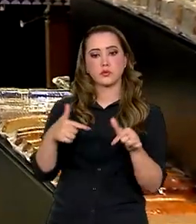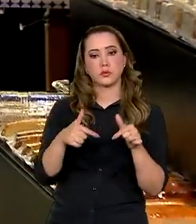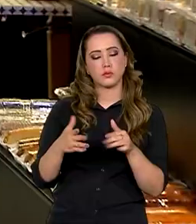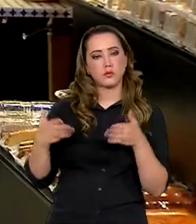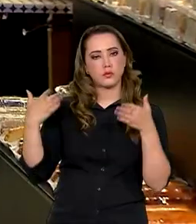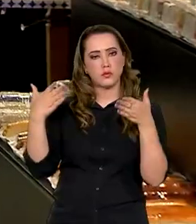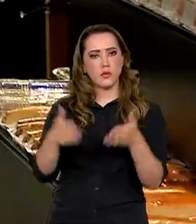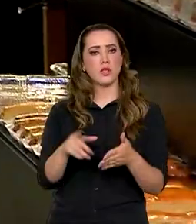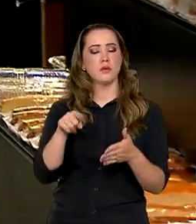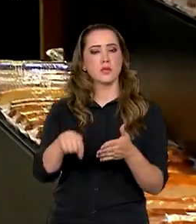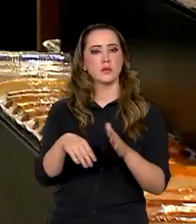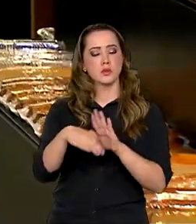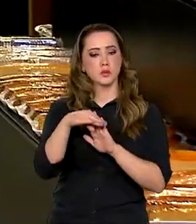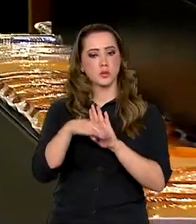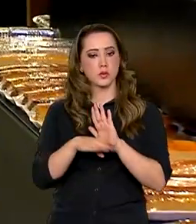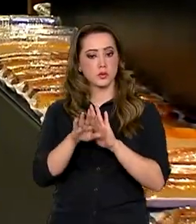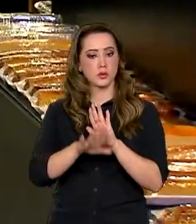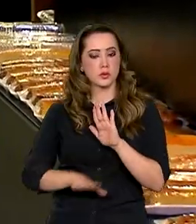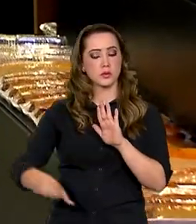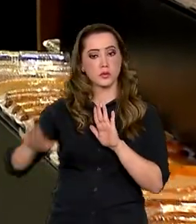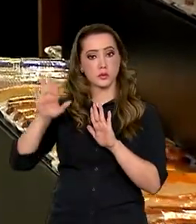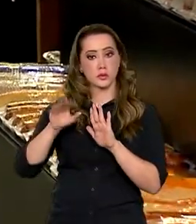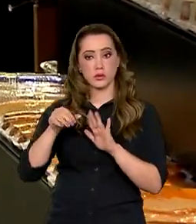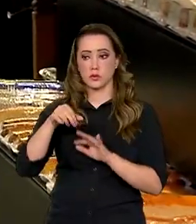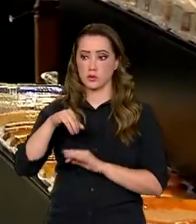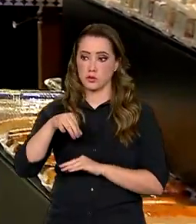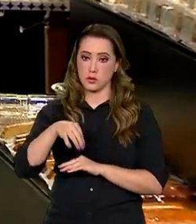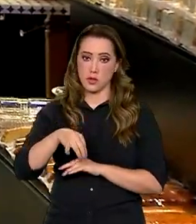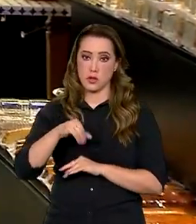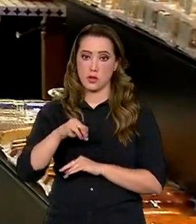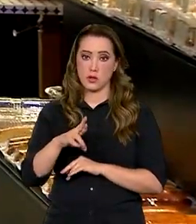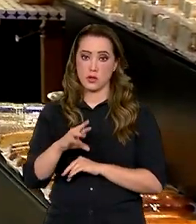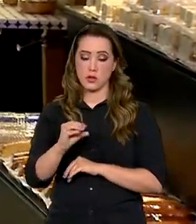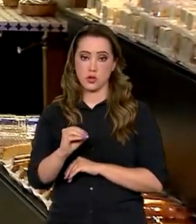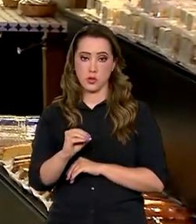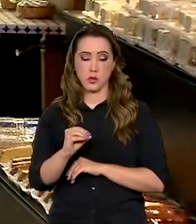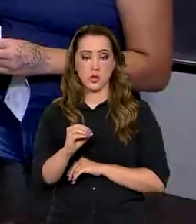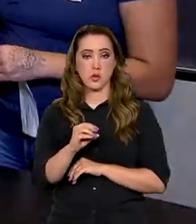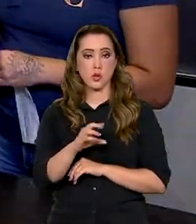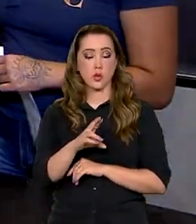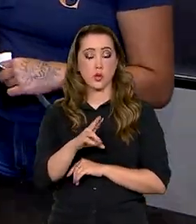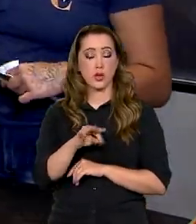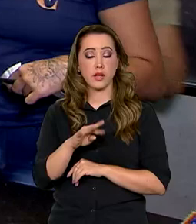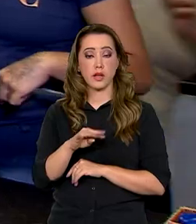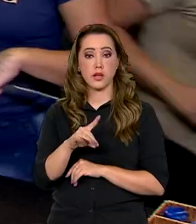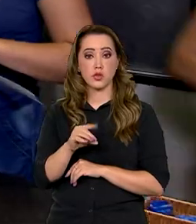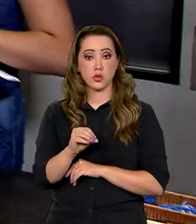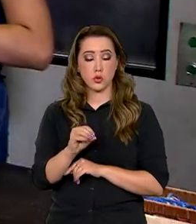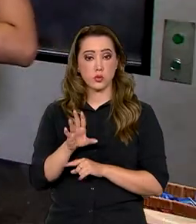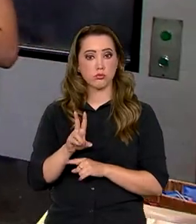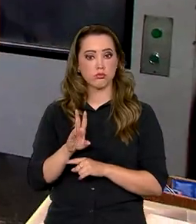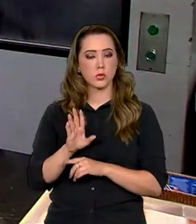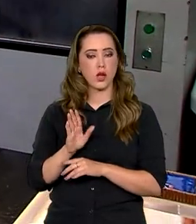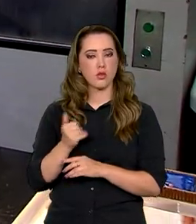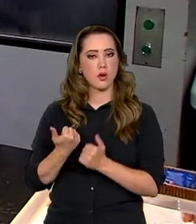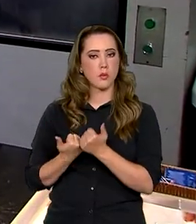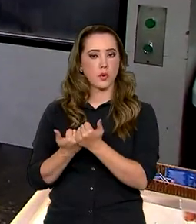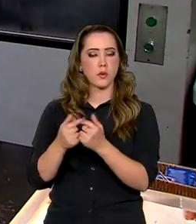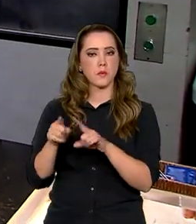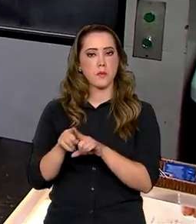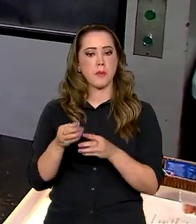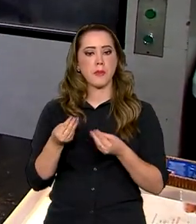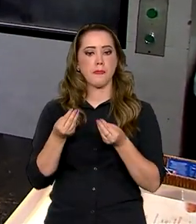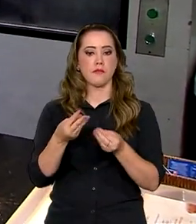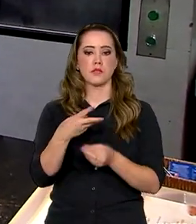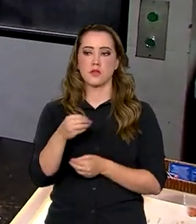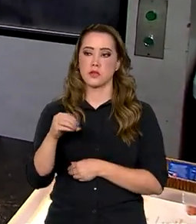participar do Programa Nacional de Microcrédito Produtivo Orientado, serão disponibilizados 300